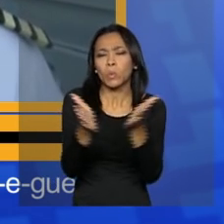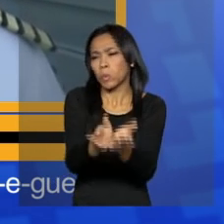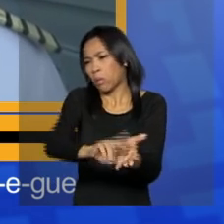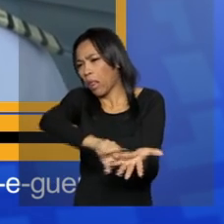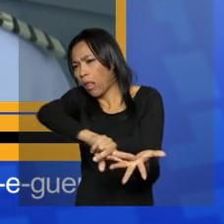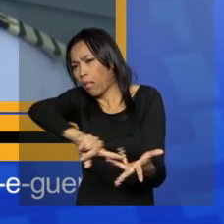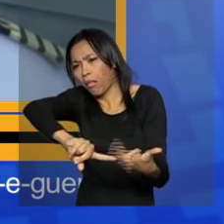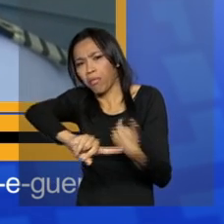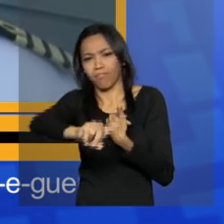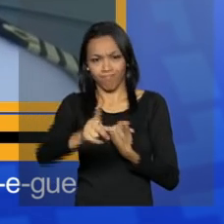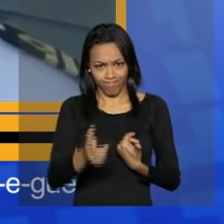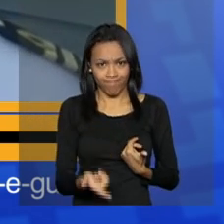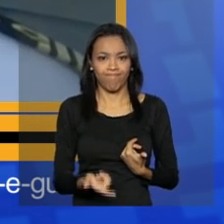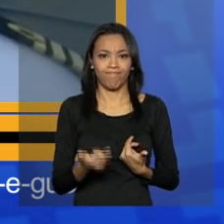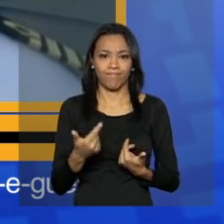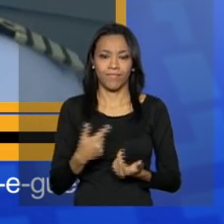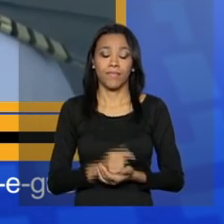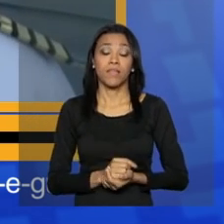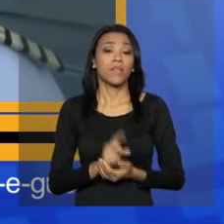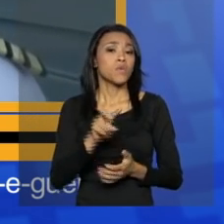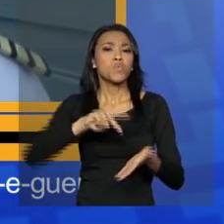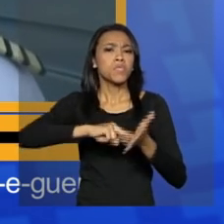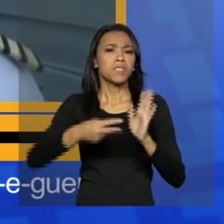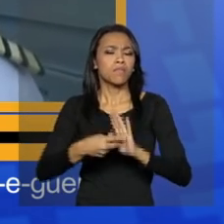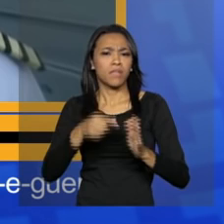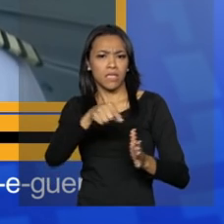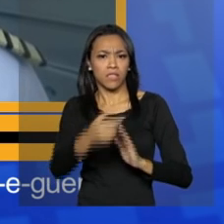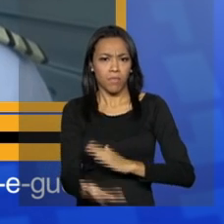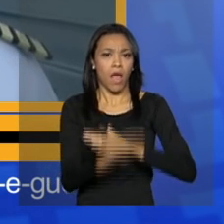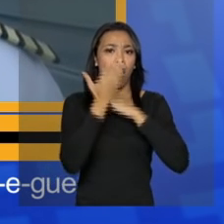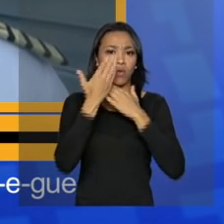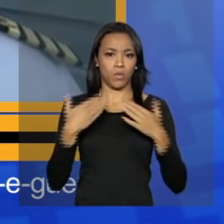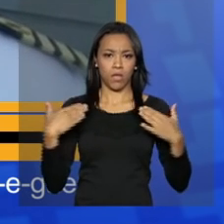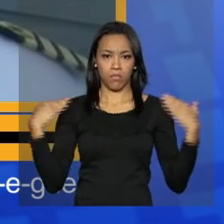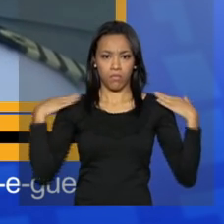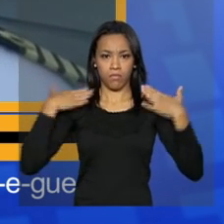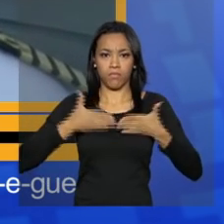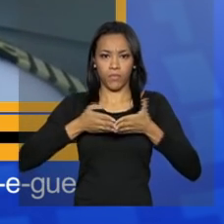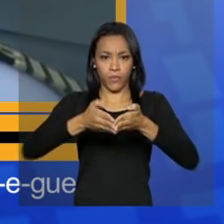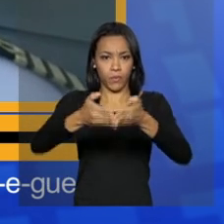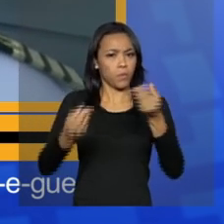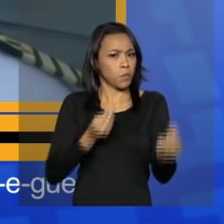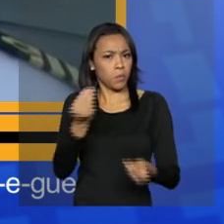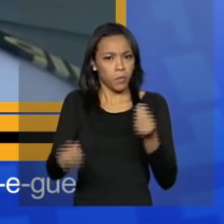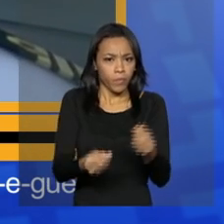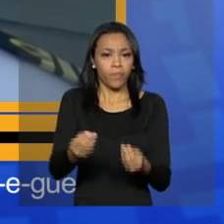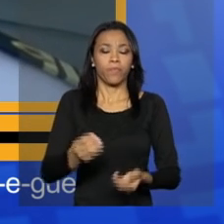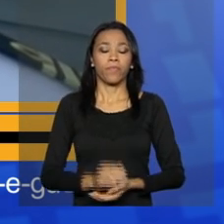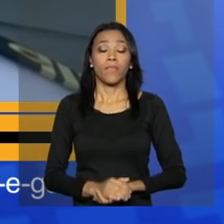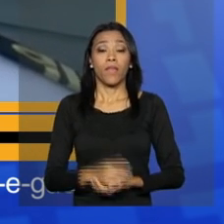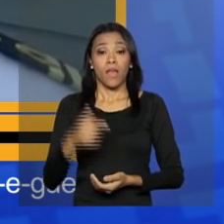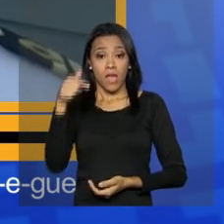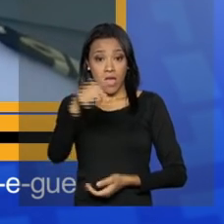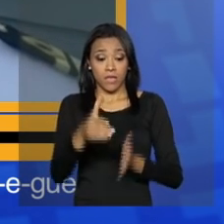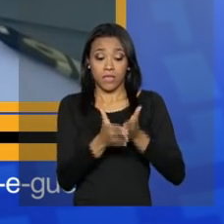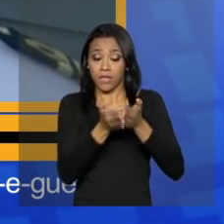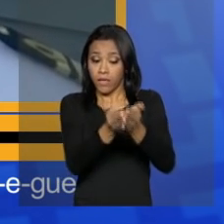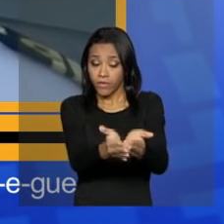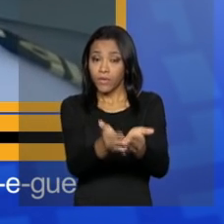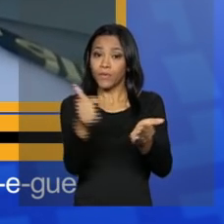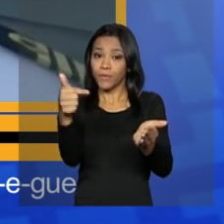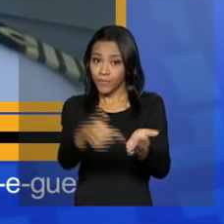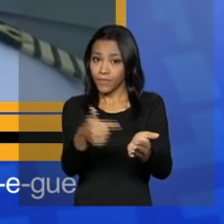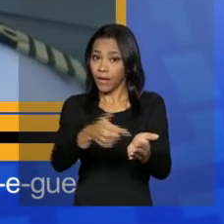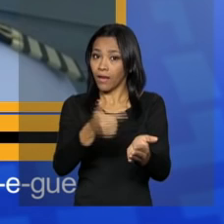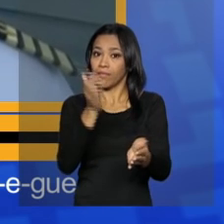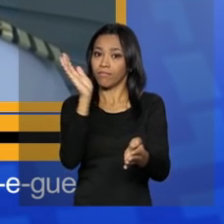imenso complexo hospitalar. O que ele significa para a Marinha Brasileira? O navio vem incrementar a capacidade de operações anfíbrias,